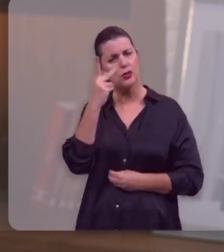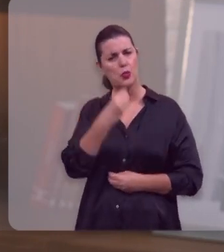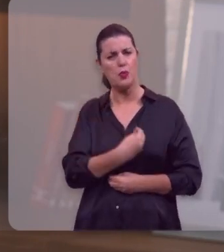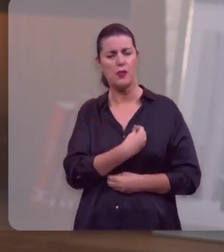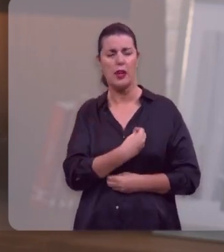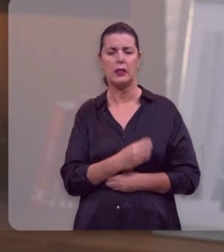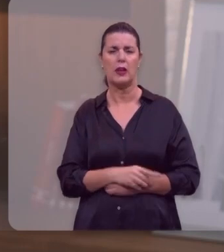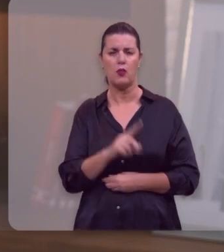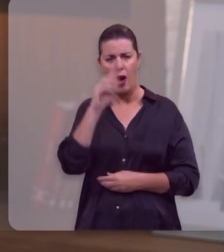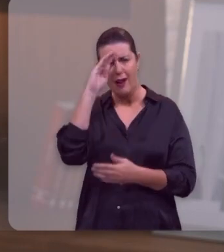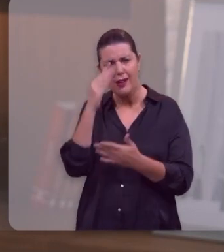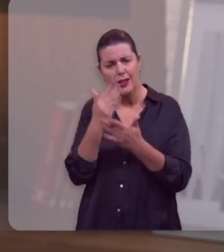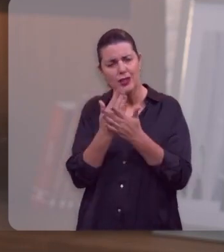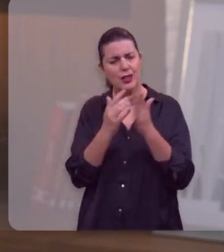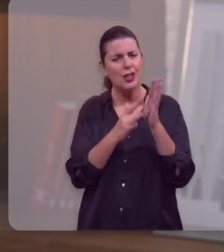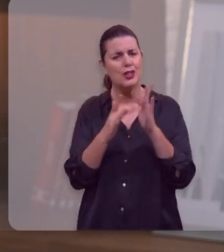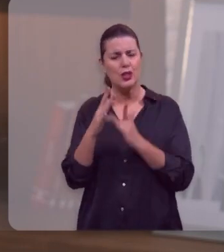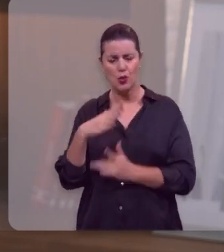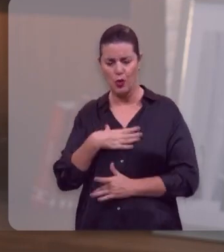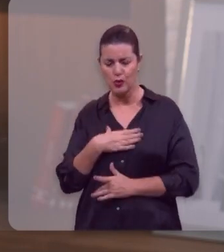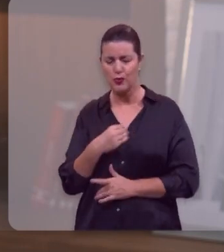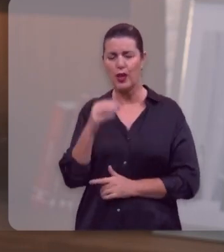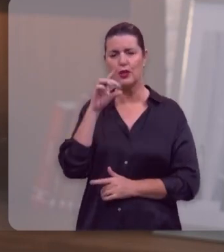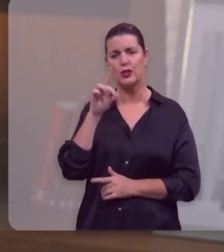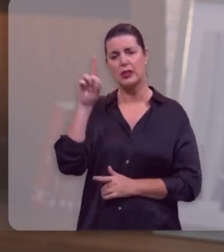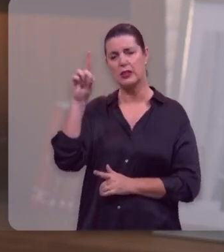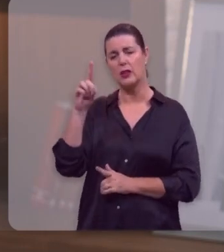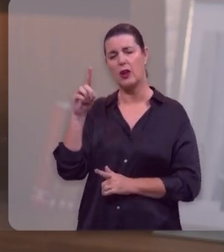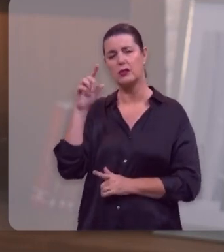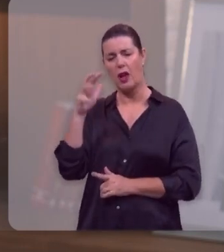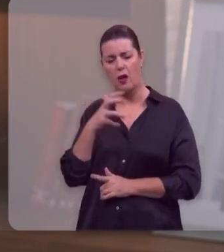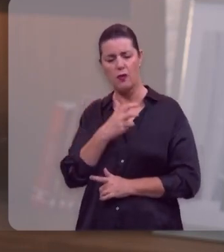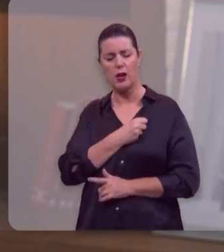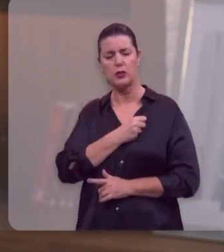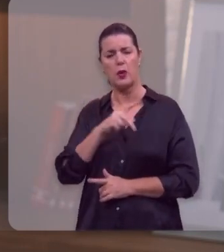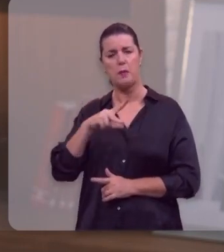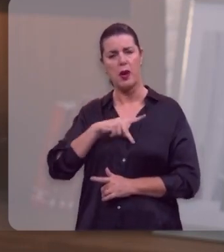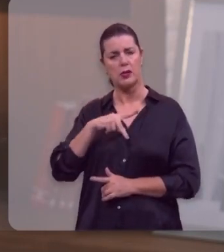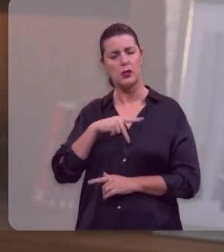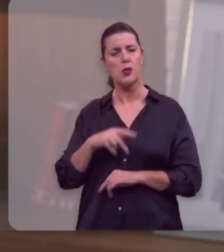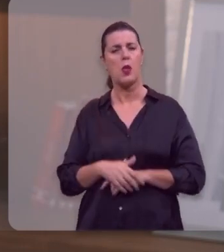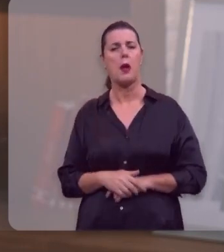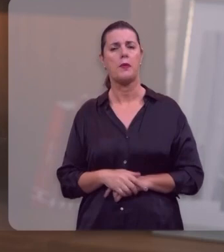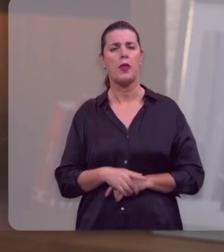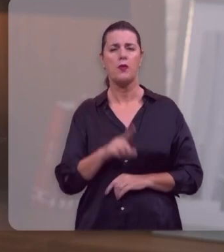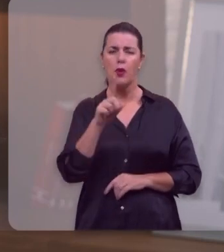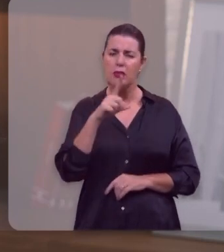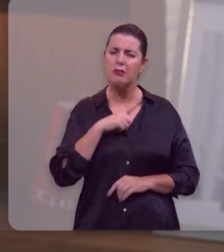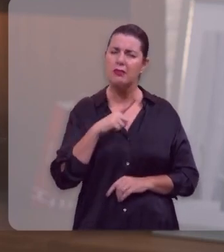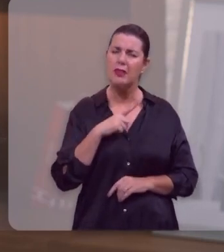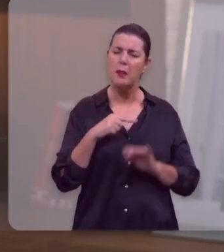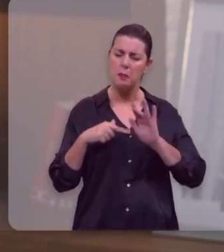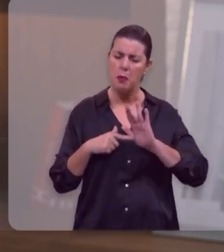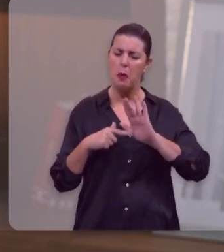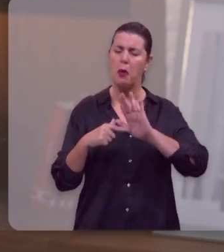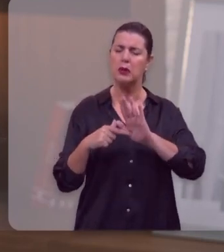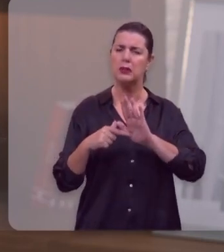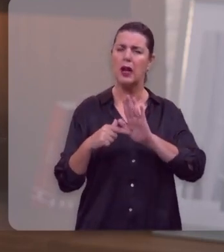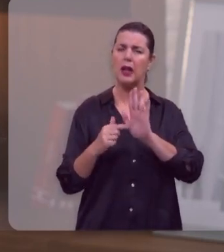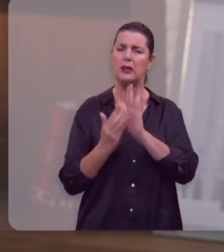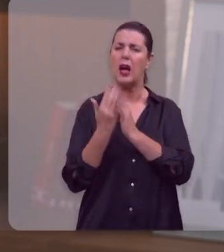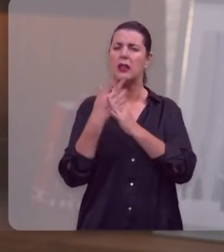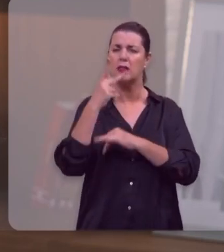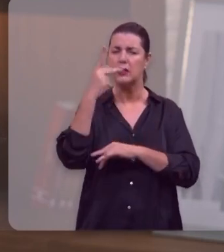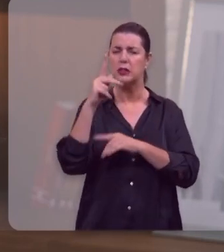Você crê nele como Filho de Deus? Como seu Redentor pessoal? Você tem demonstrado pela sua